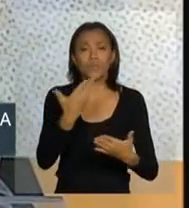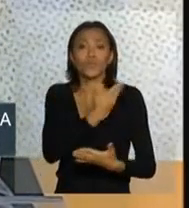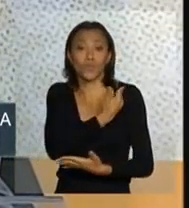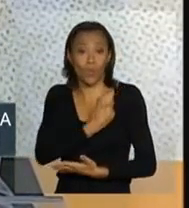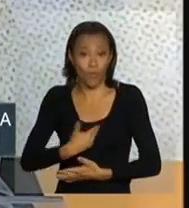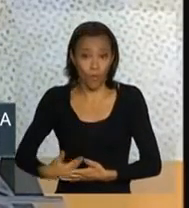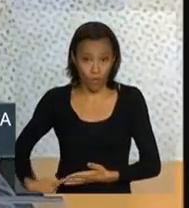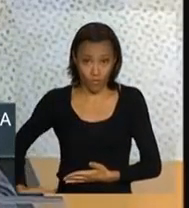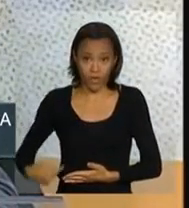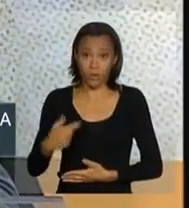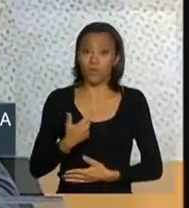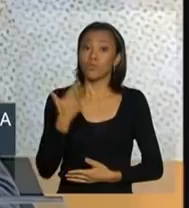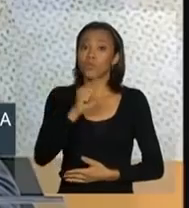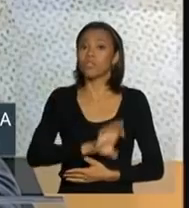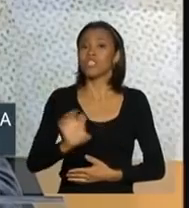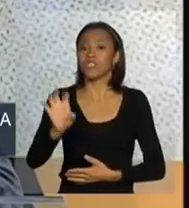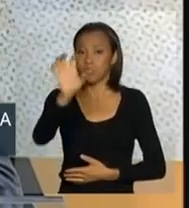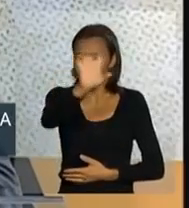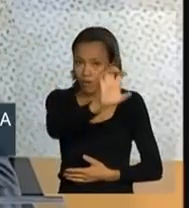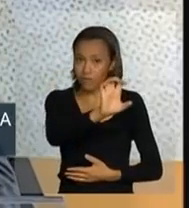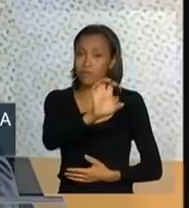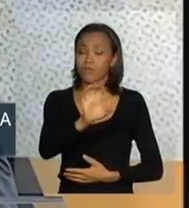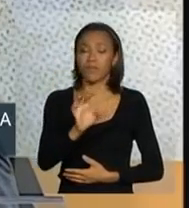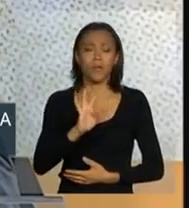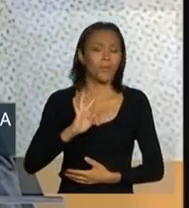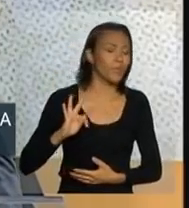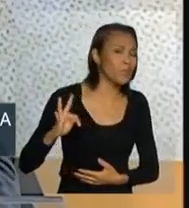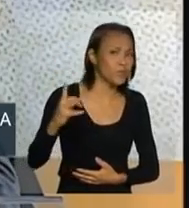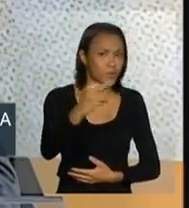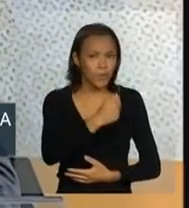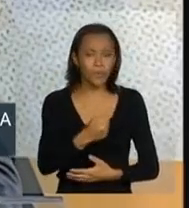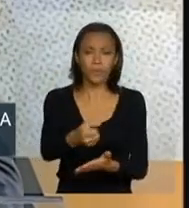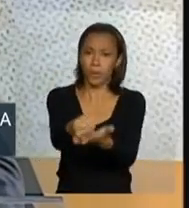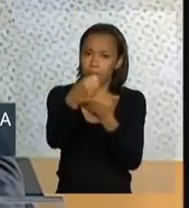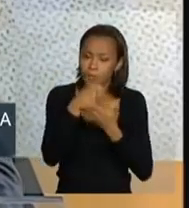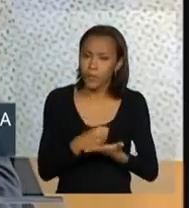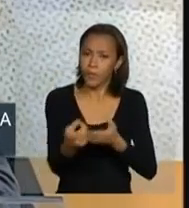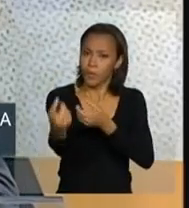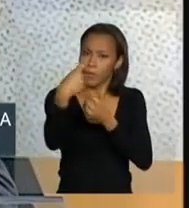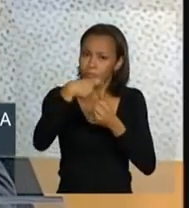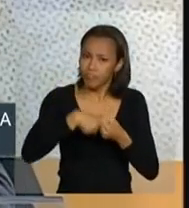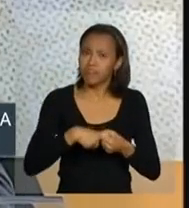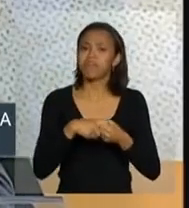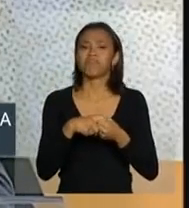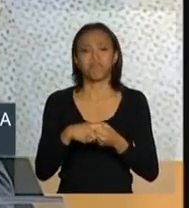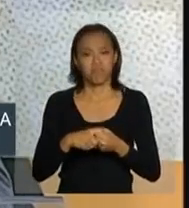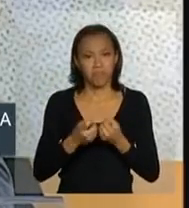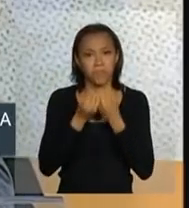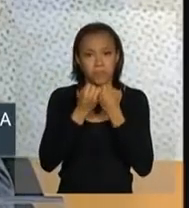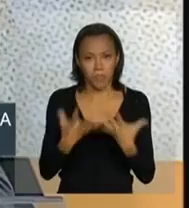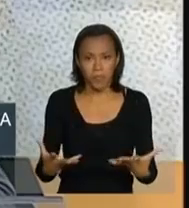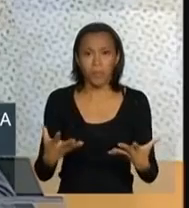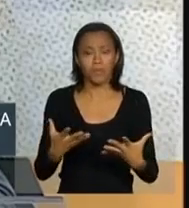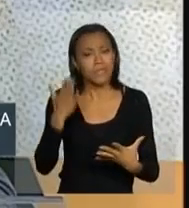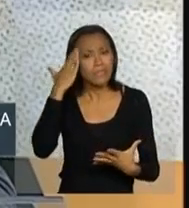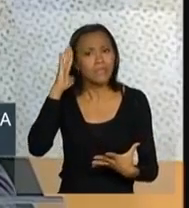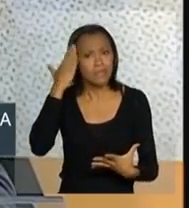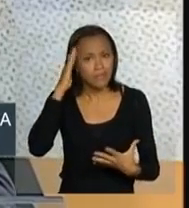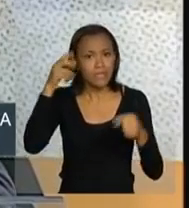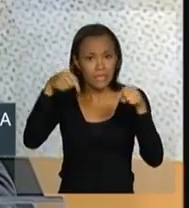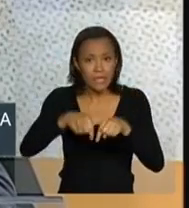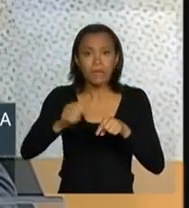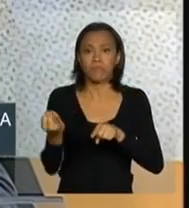Estados por toda a atuação que fizeram, a disponibilidade e a compreensão.